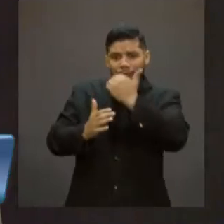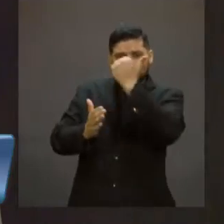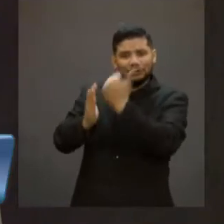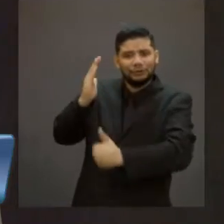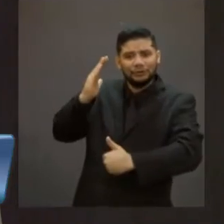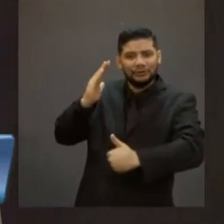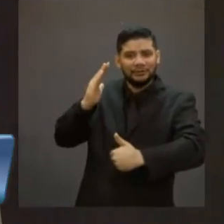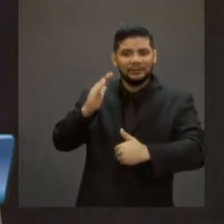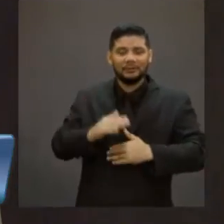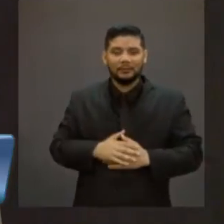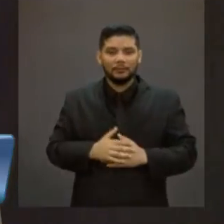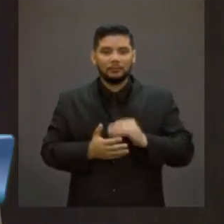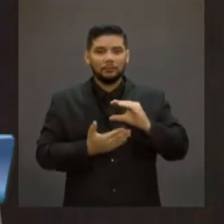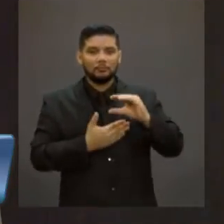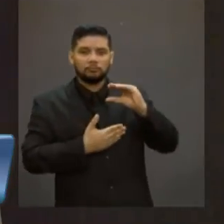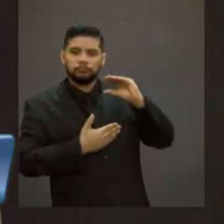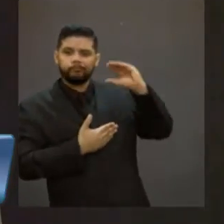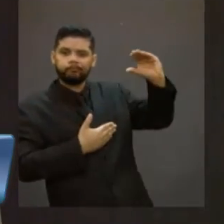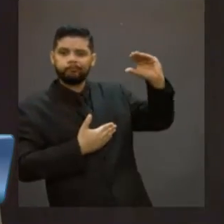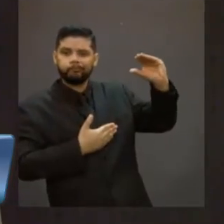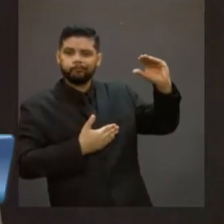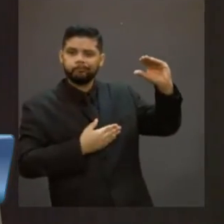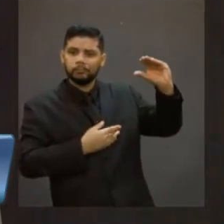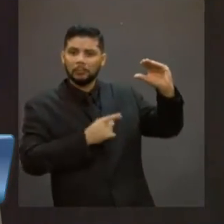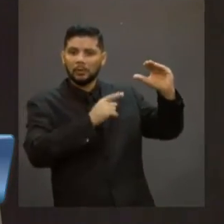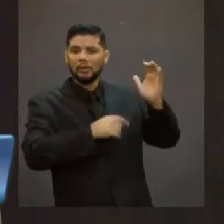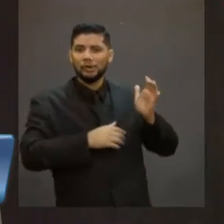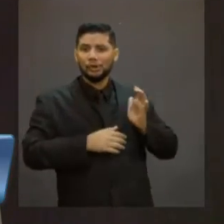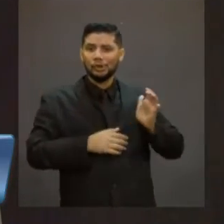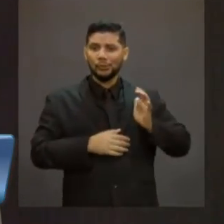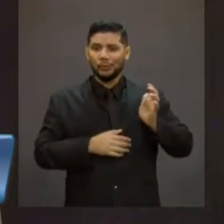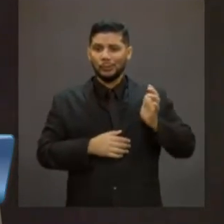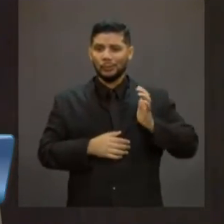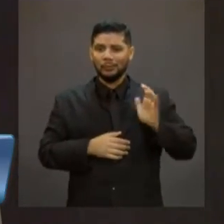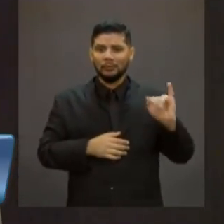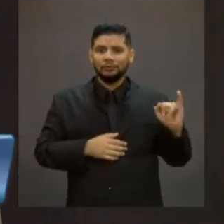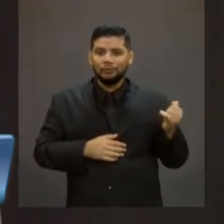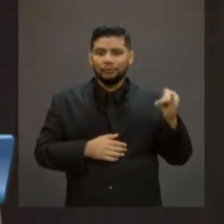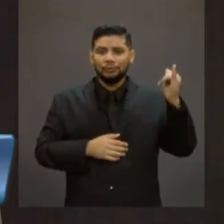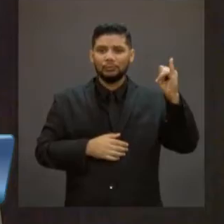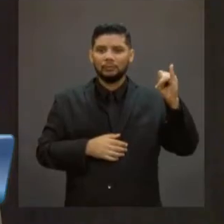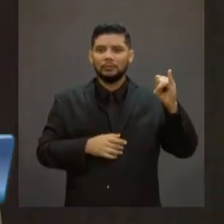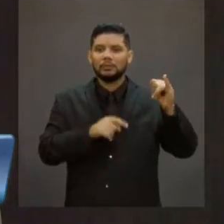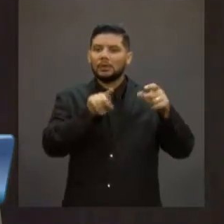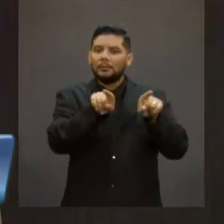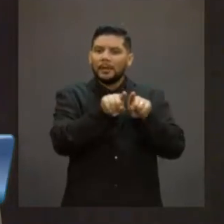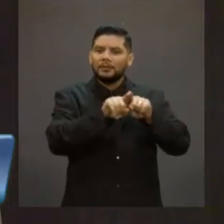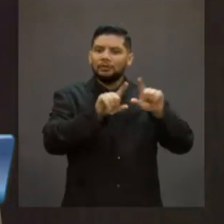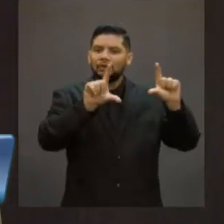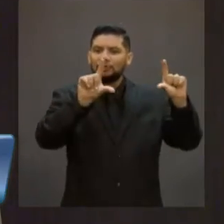e dedica ao mais rico por via do pagamento de juros e amortização da dívida.